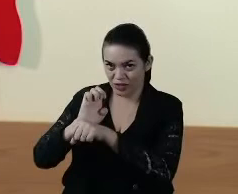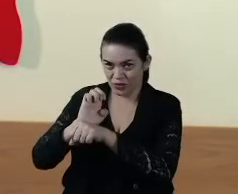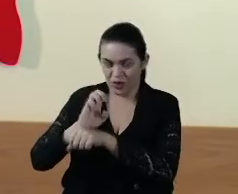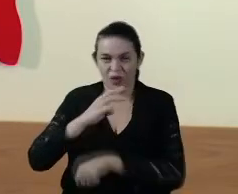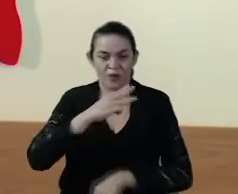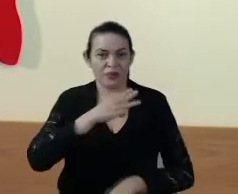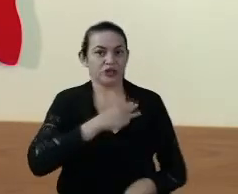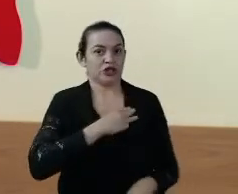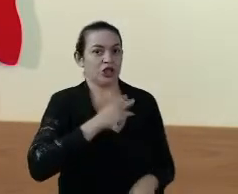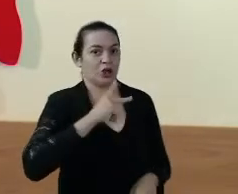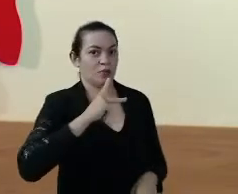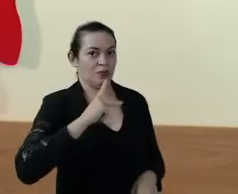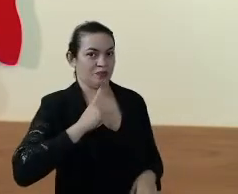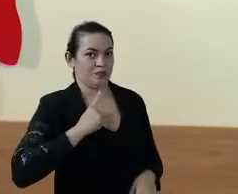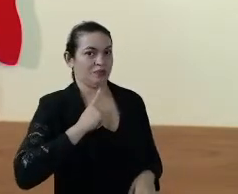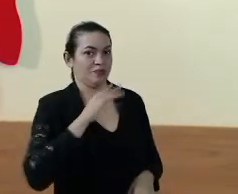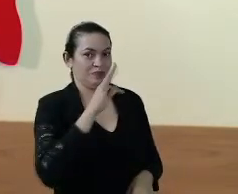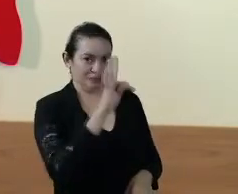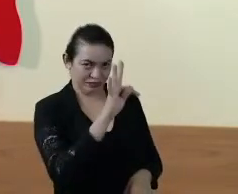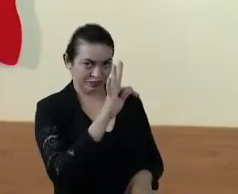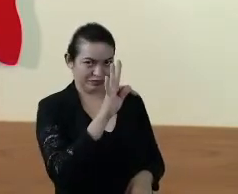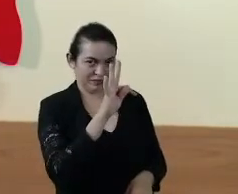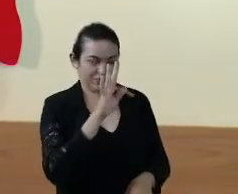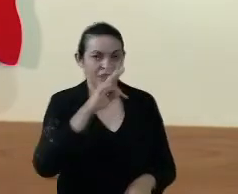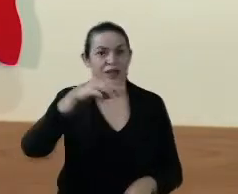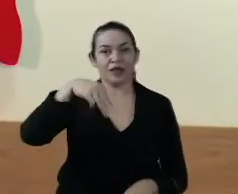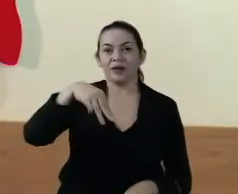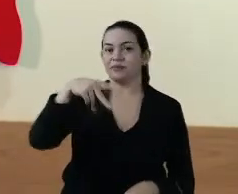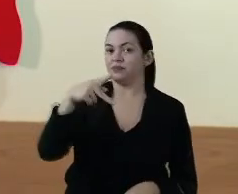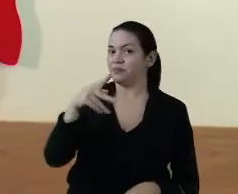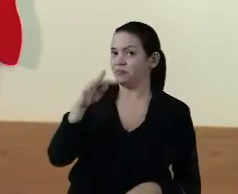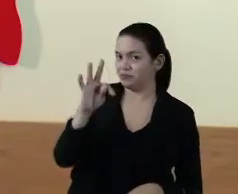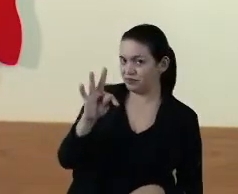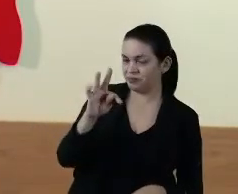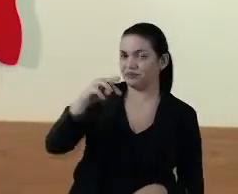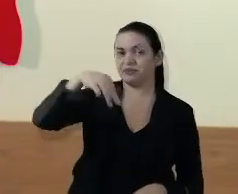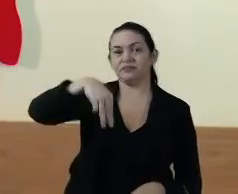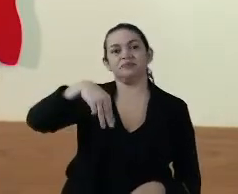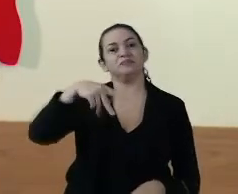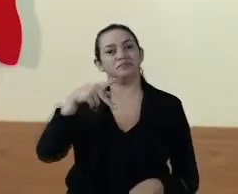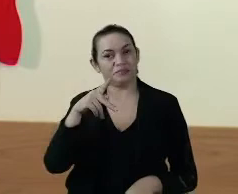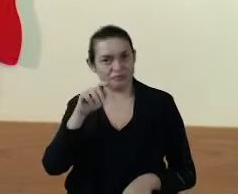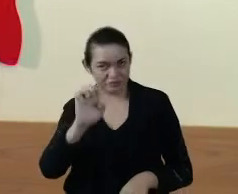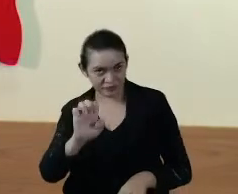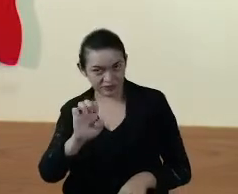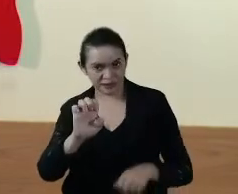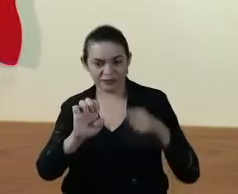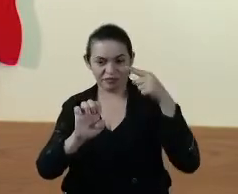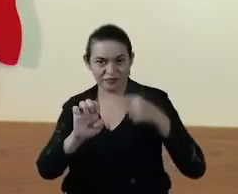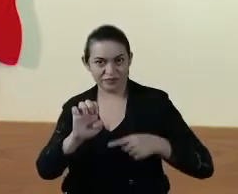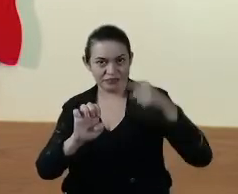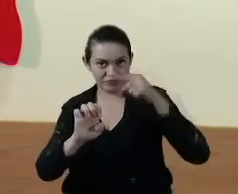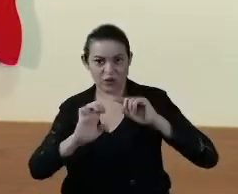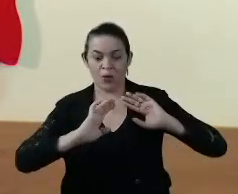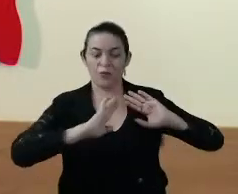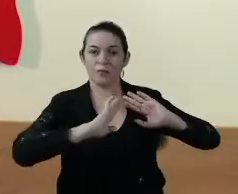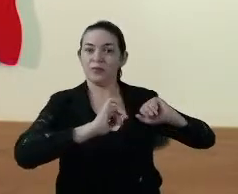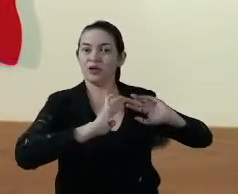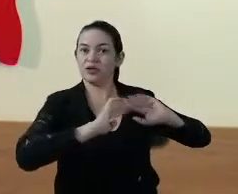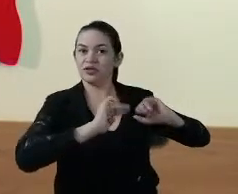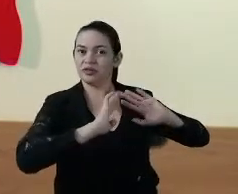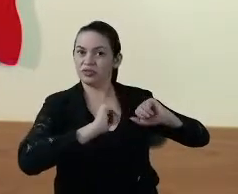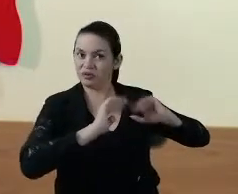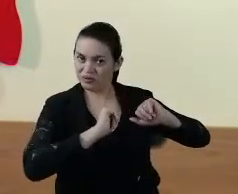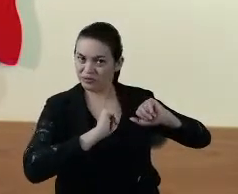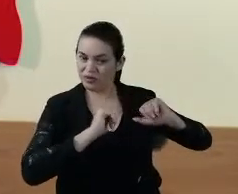Público do Trabalho, MPT. Já que eles nos pediram isso, eles querem saber e nós queremos